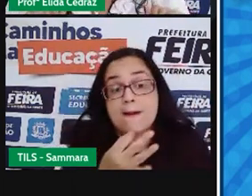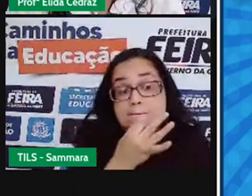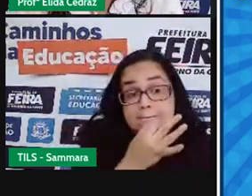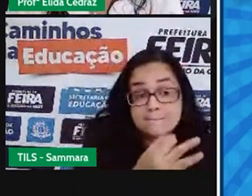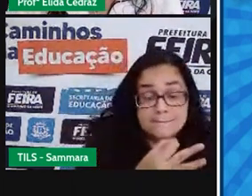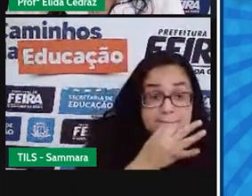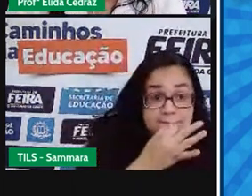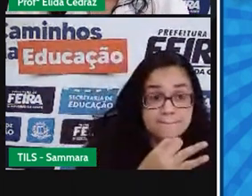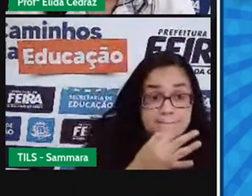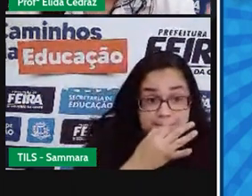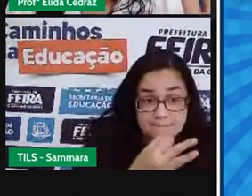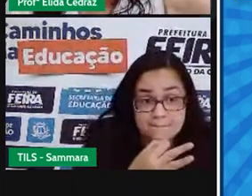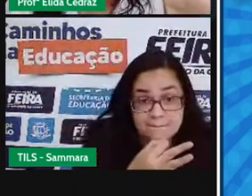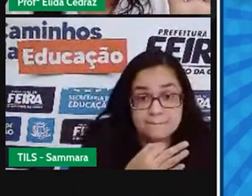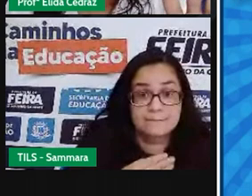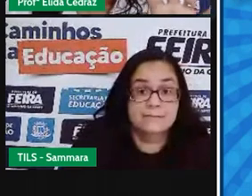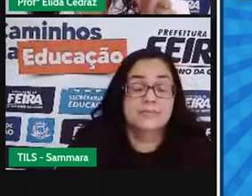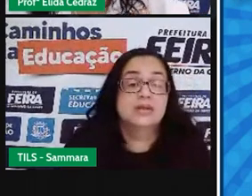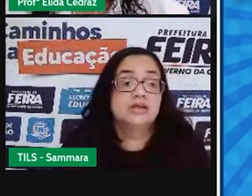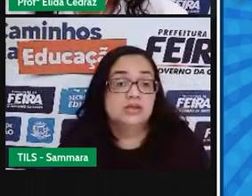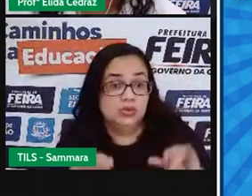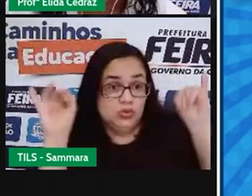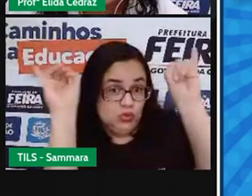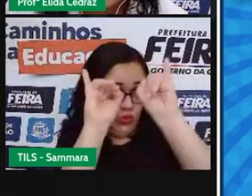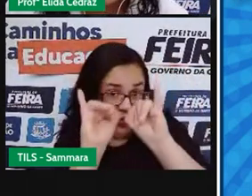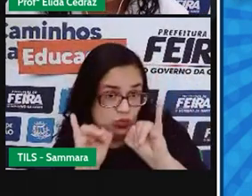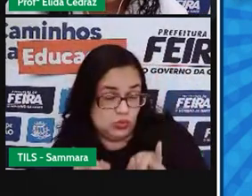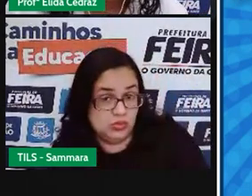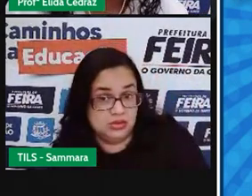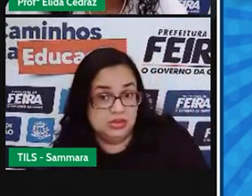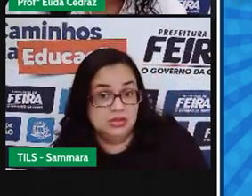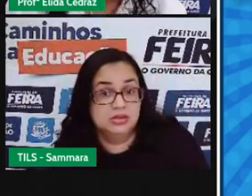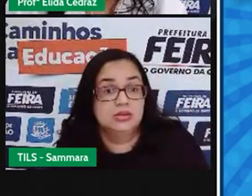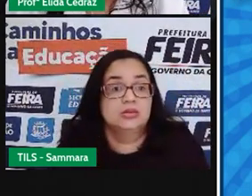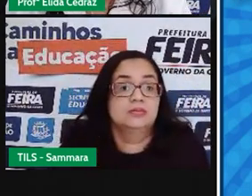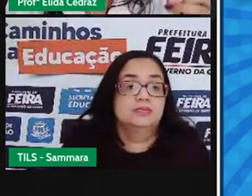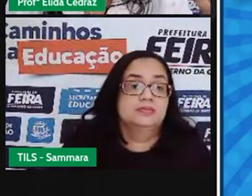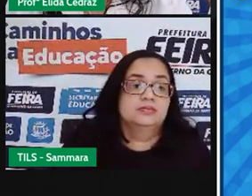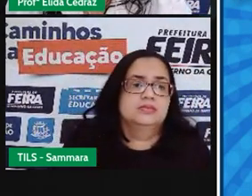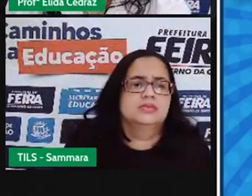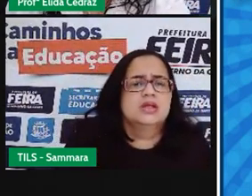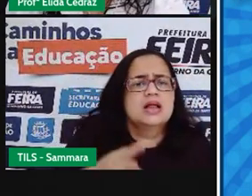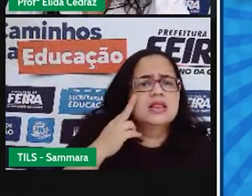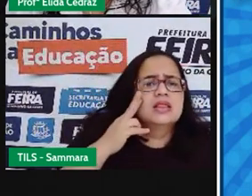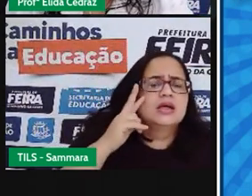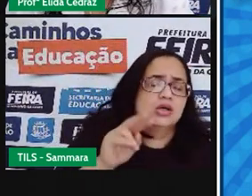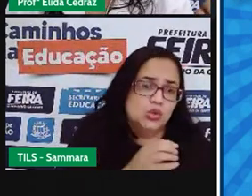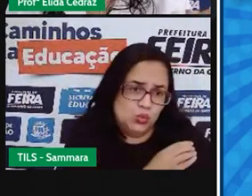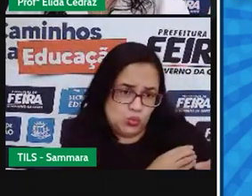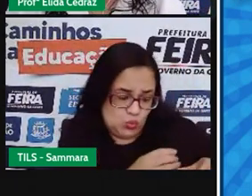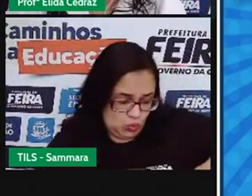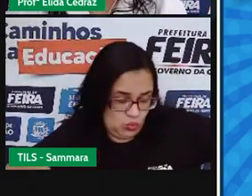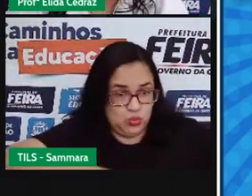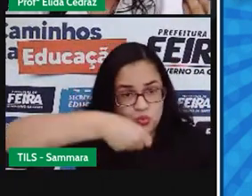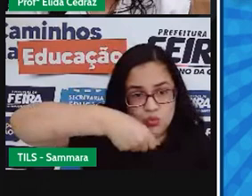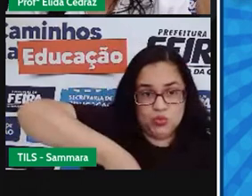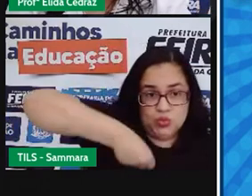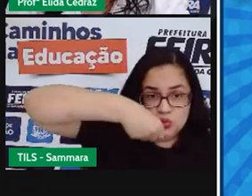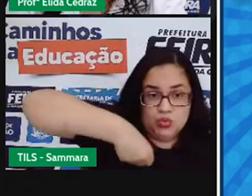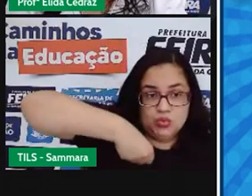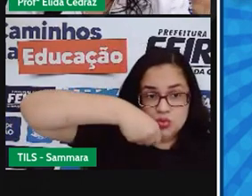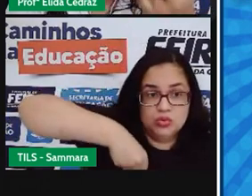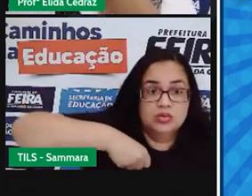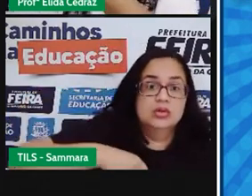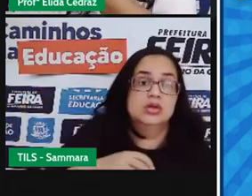chamar bastante a atenção. A imagem é de um encanador. Ele está carregando a sua maleta de ferramenta,